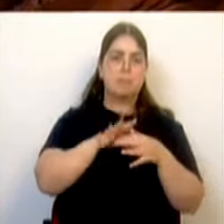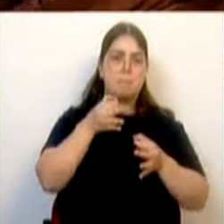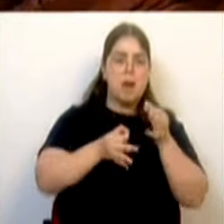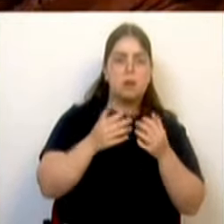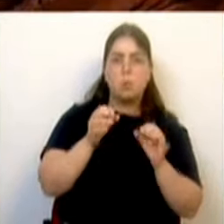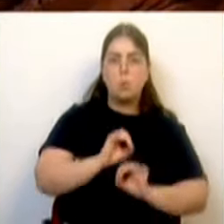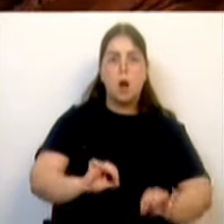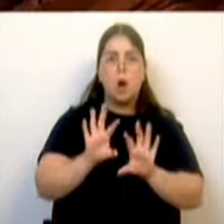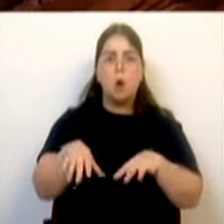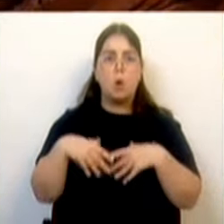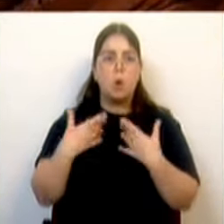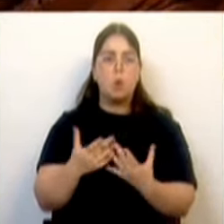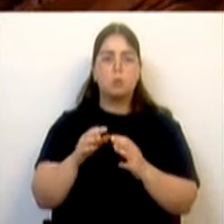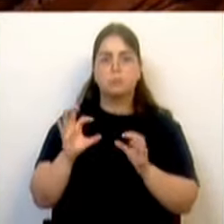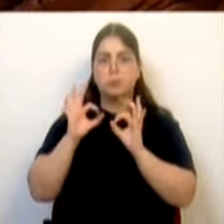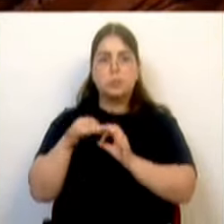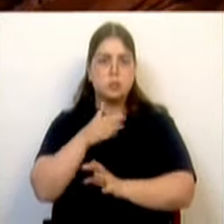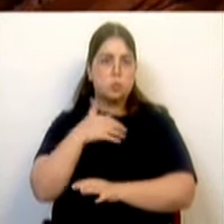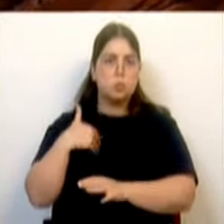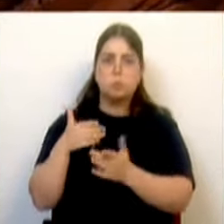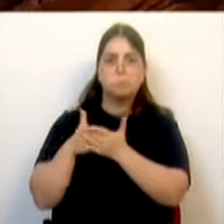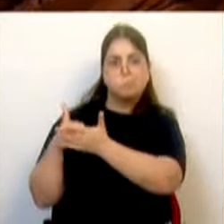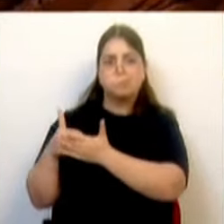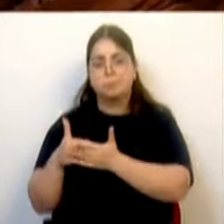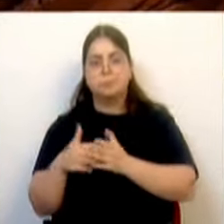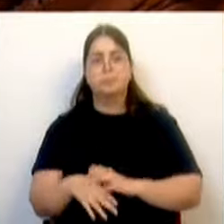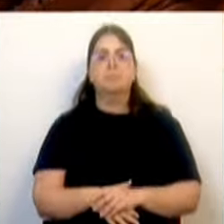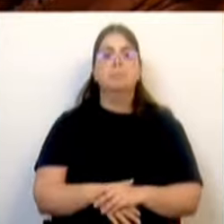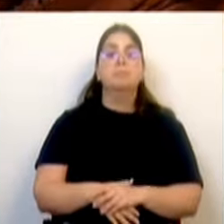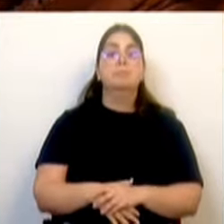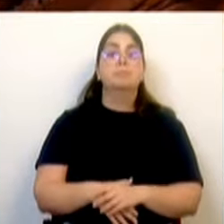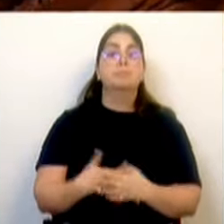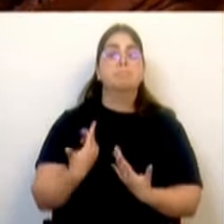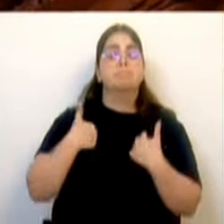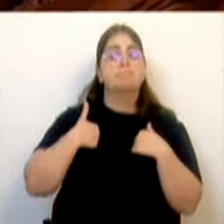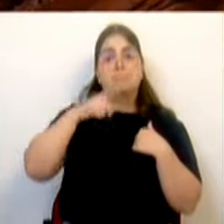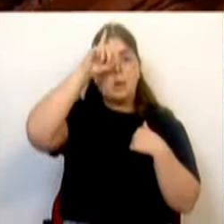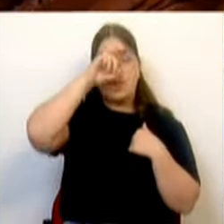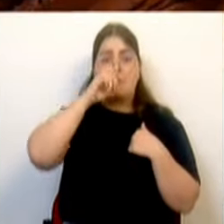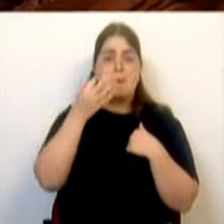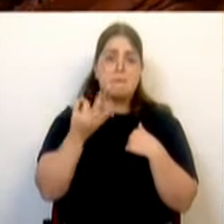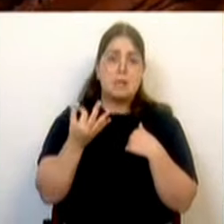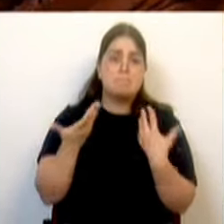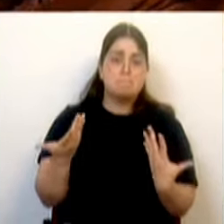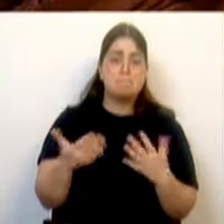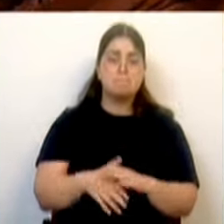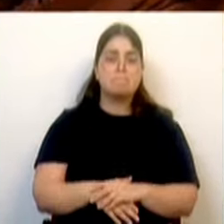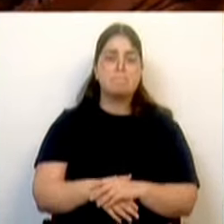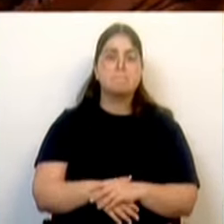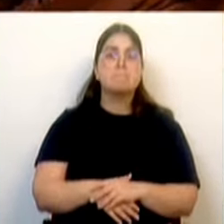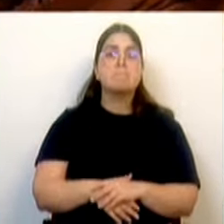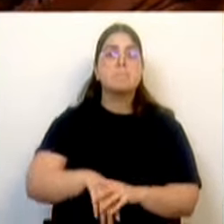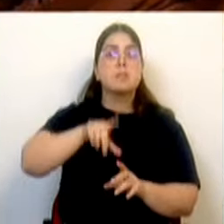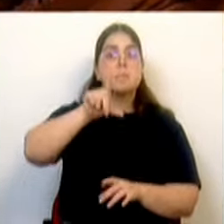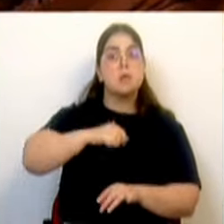munícipes. Jamais poderei esquecer esses momentos, os quais foram ao